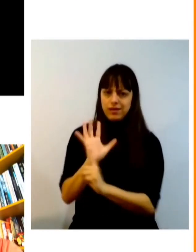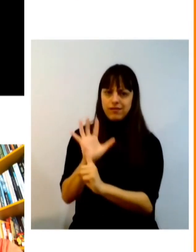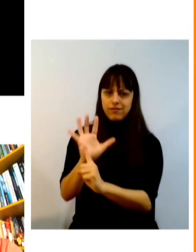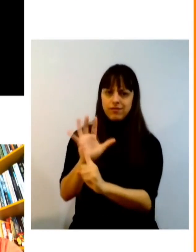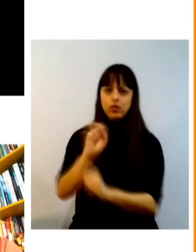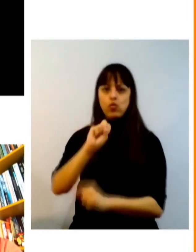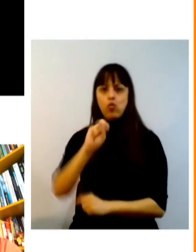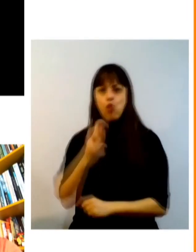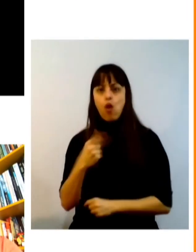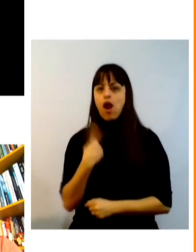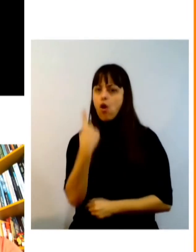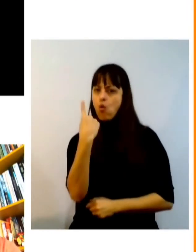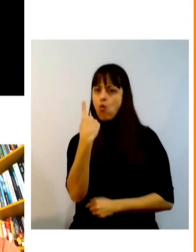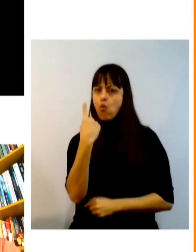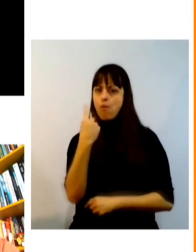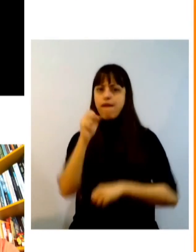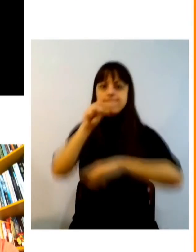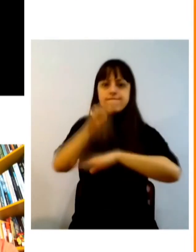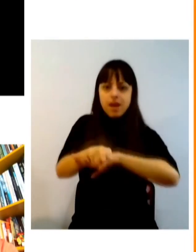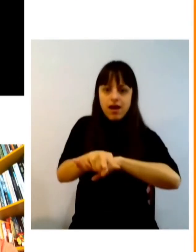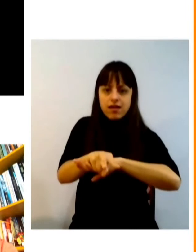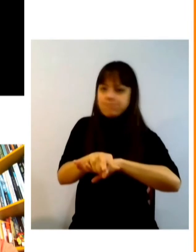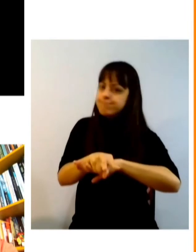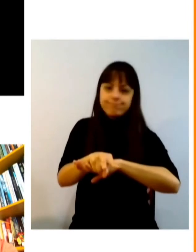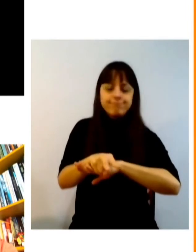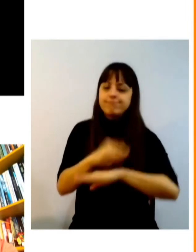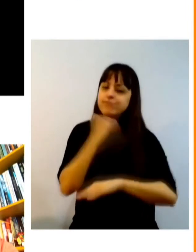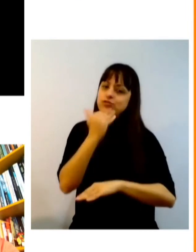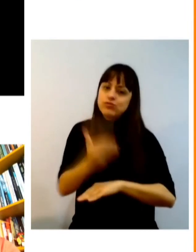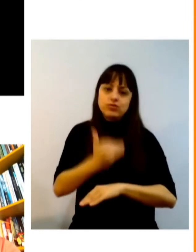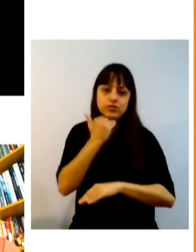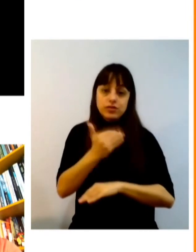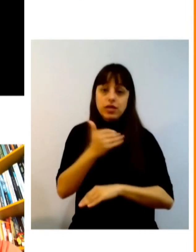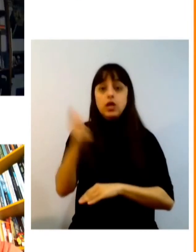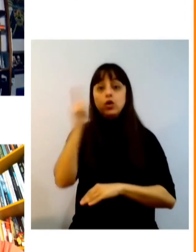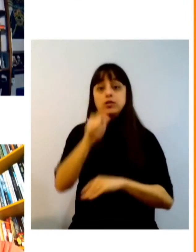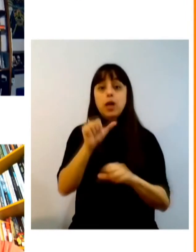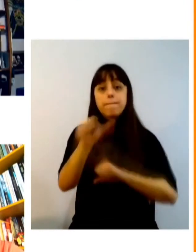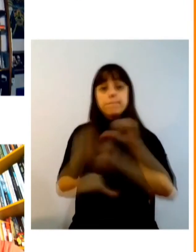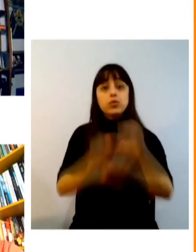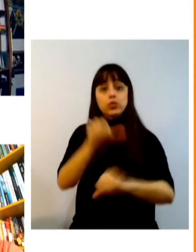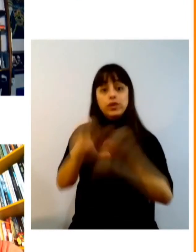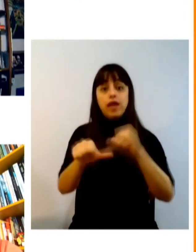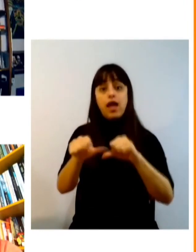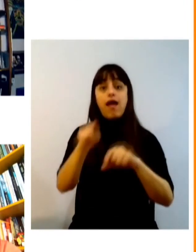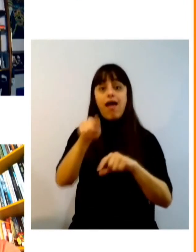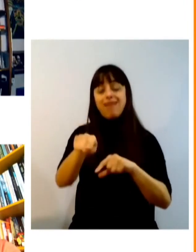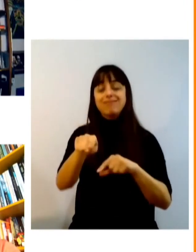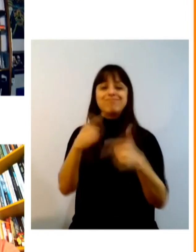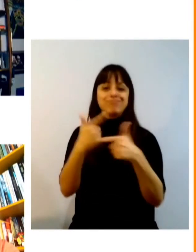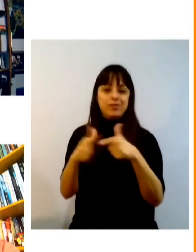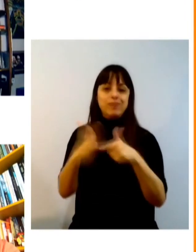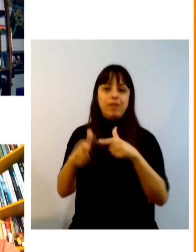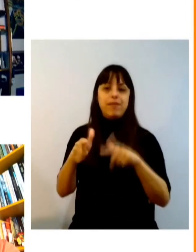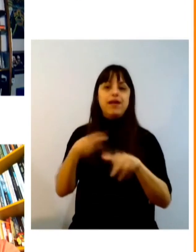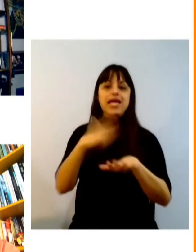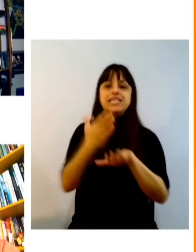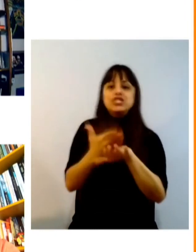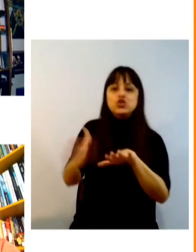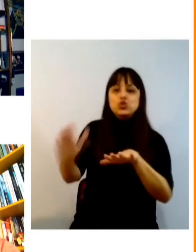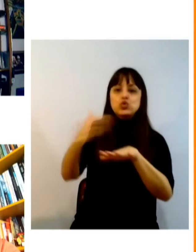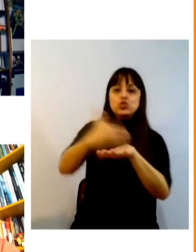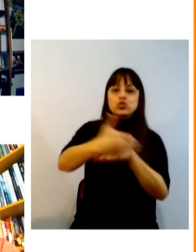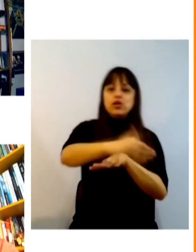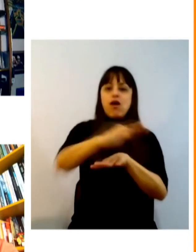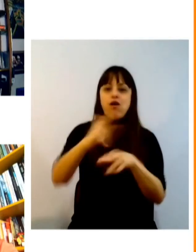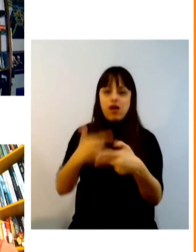solitária o meu acesso ia ser individual e não eficaz para transformar